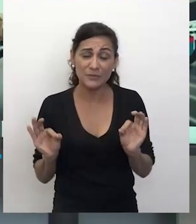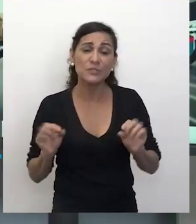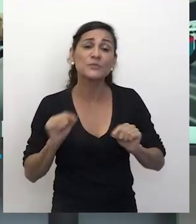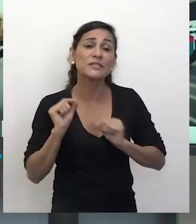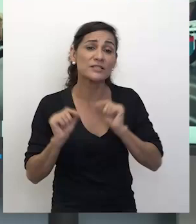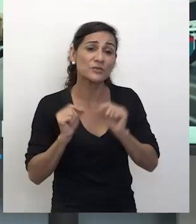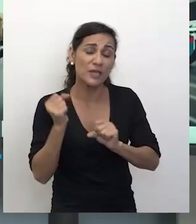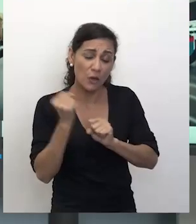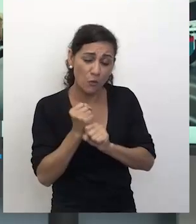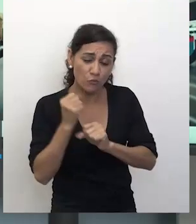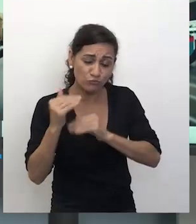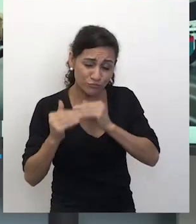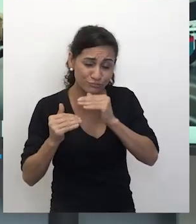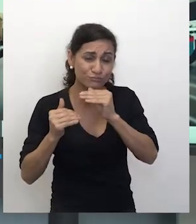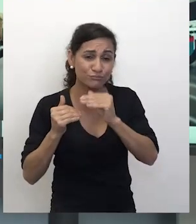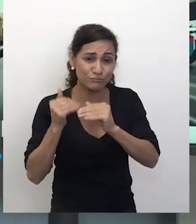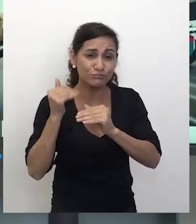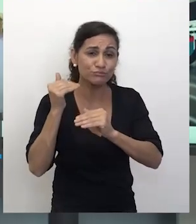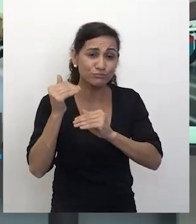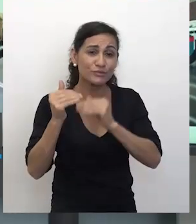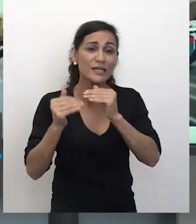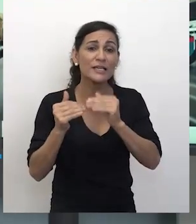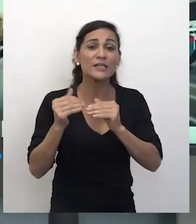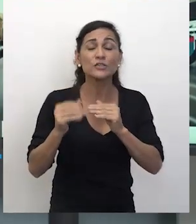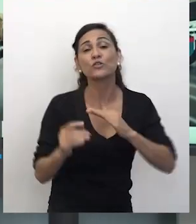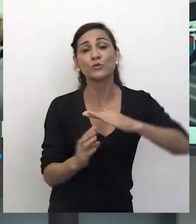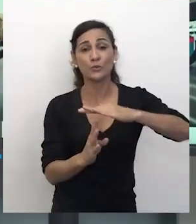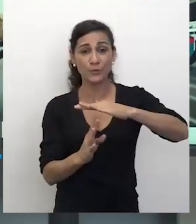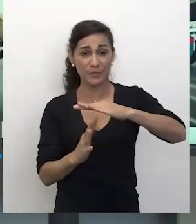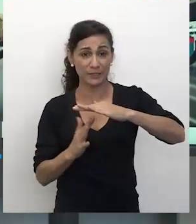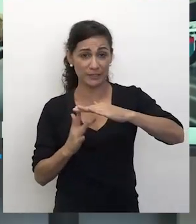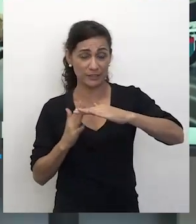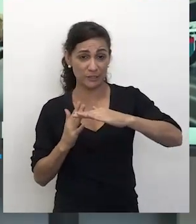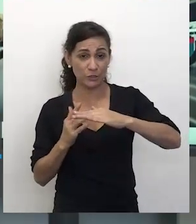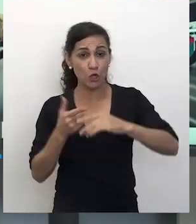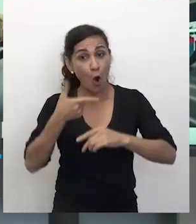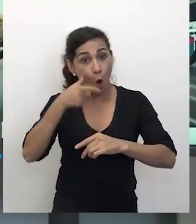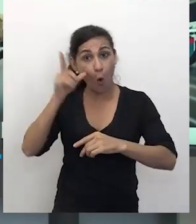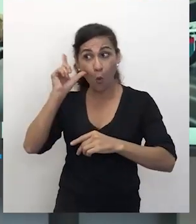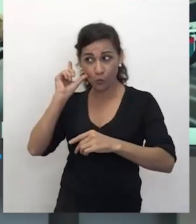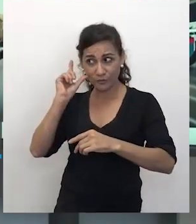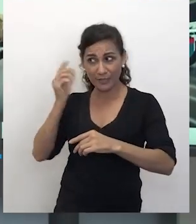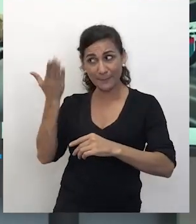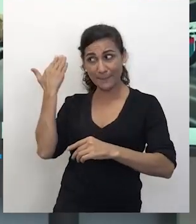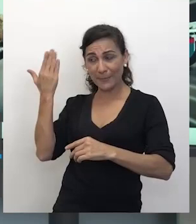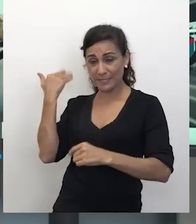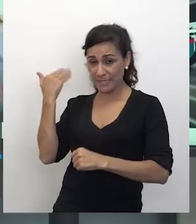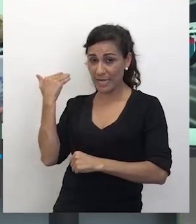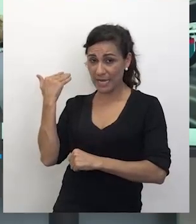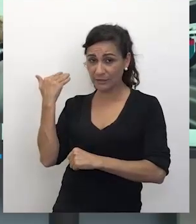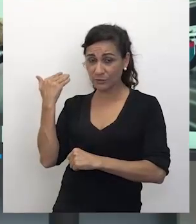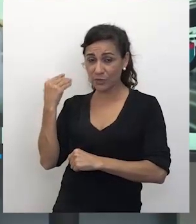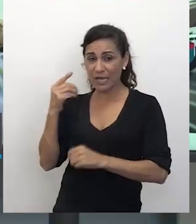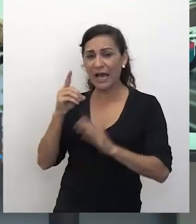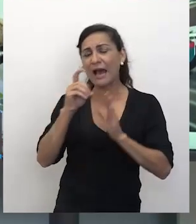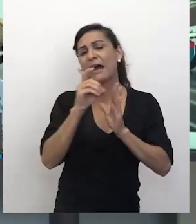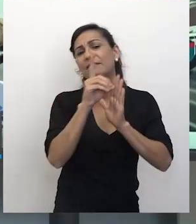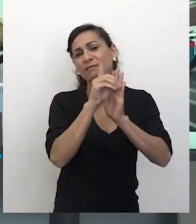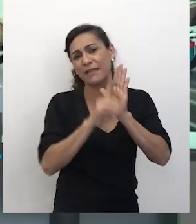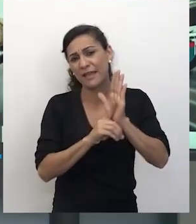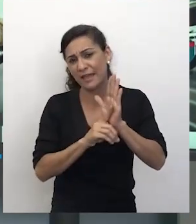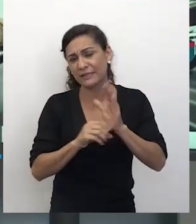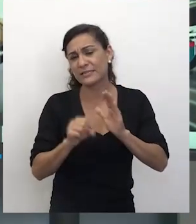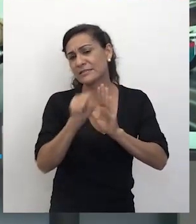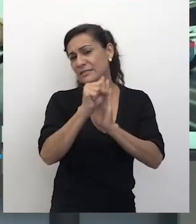reflexões e as complexidades sobre o imigrante ontem, no passado, né? Há décadas, há séculos